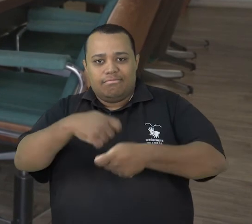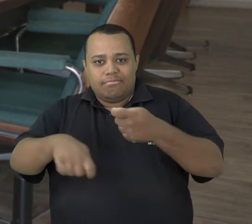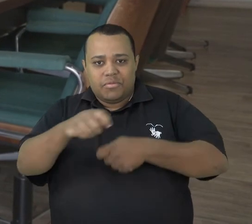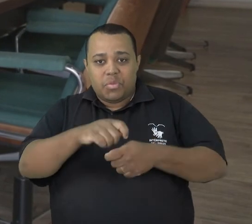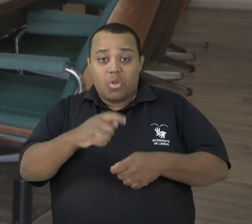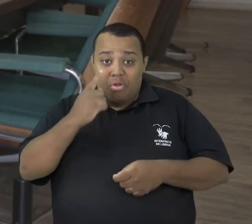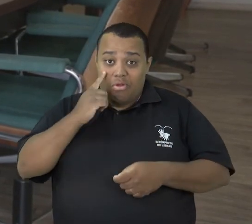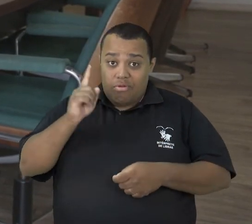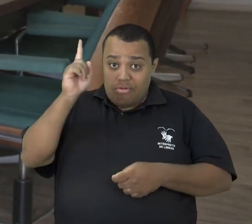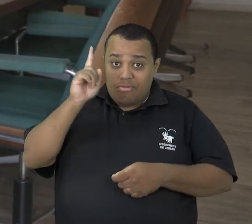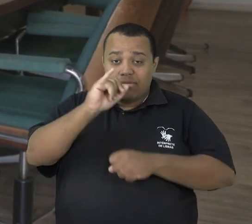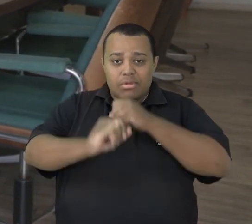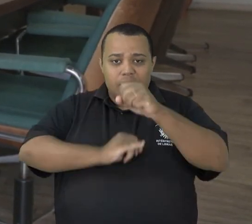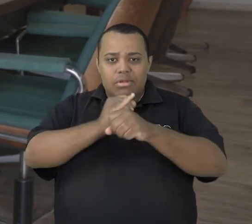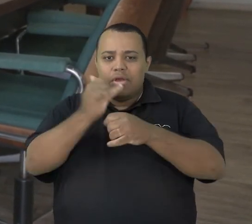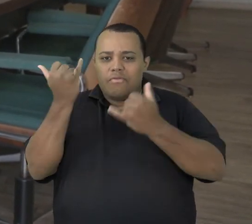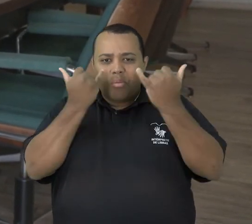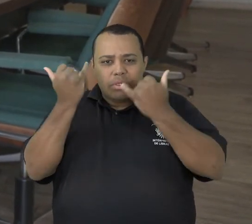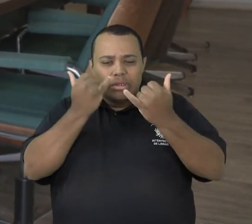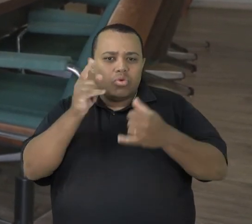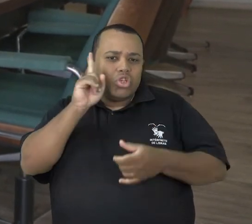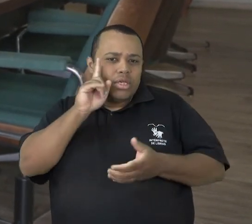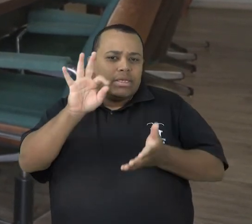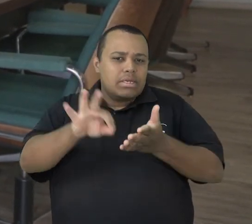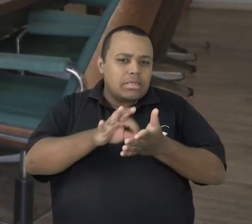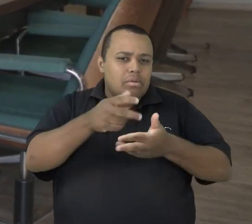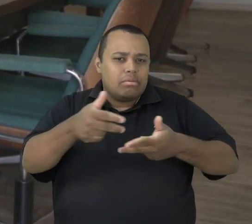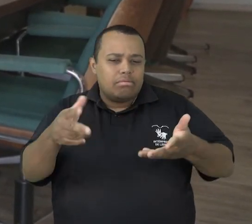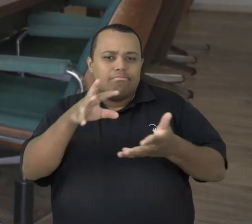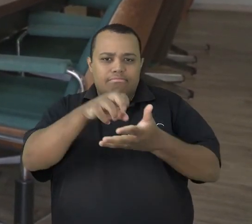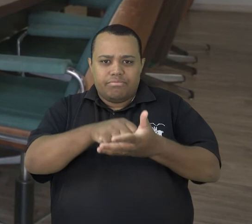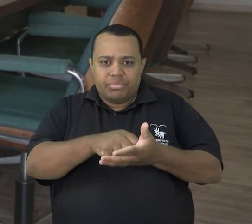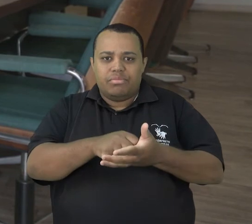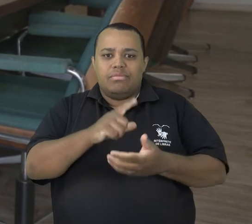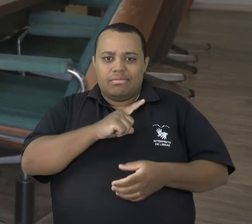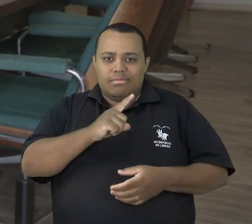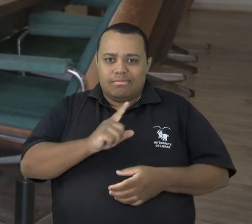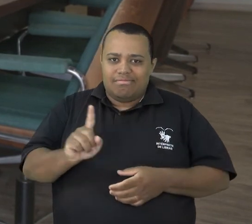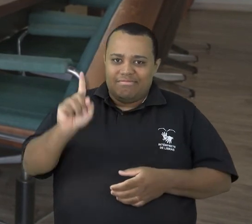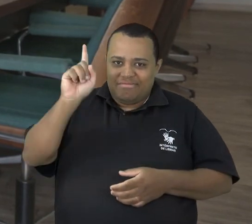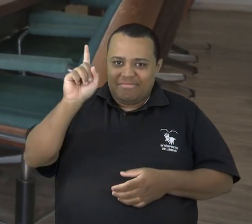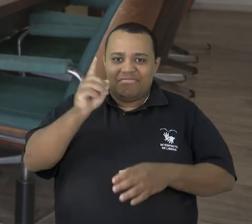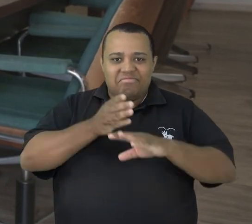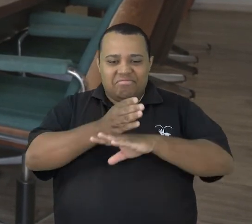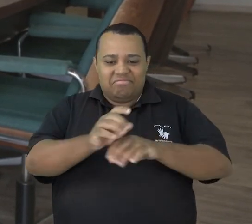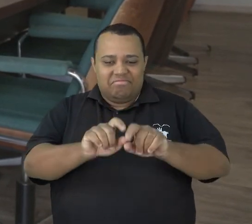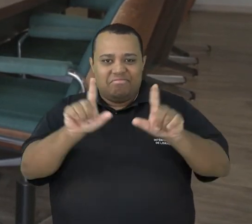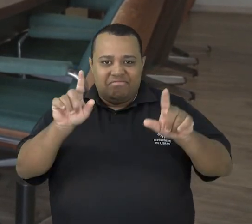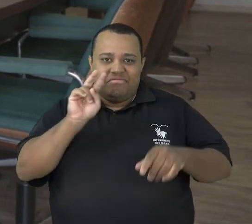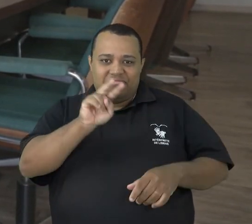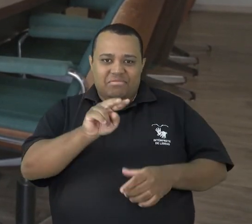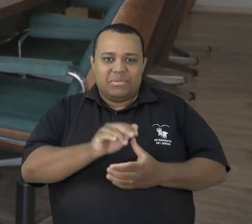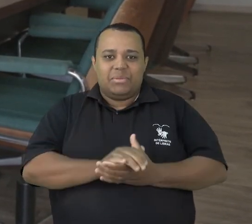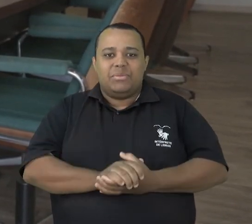Confira as datas de inscrições de cada processo seletivo e os editais completos no site prppg.ufis